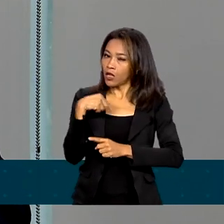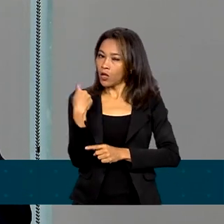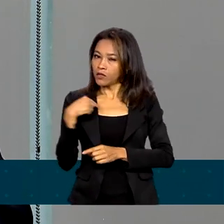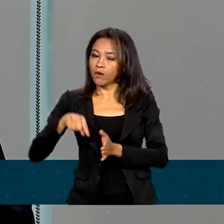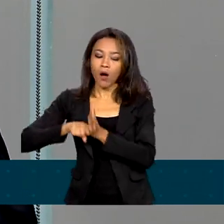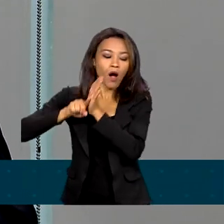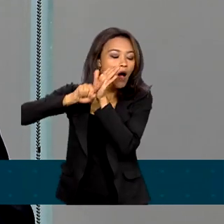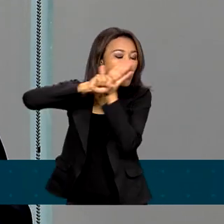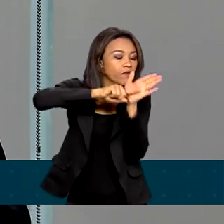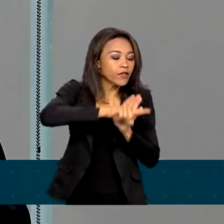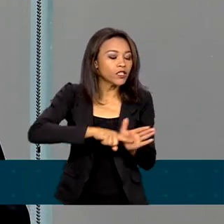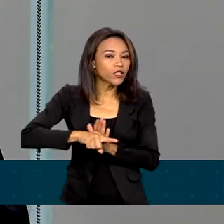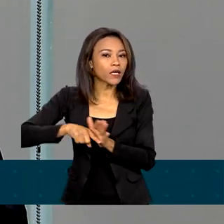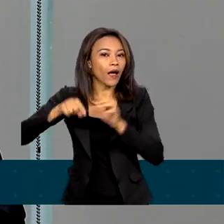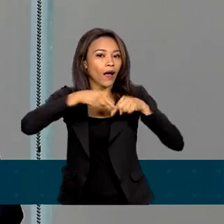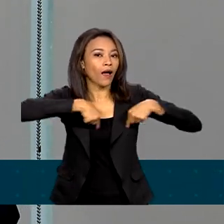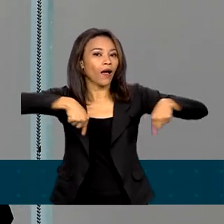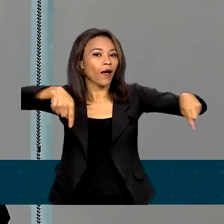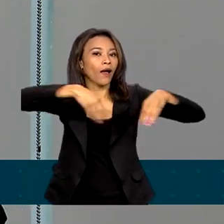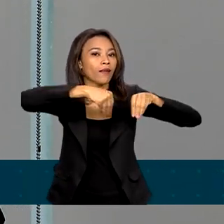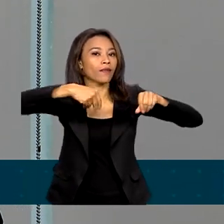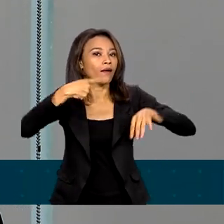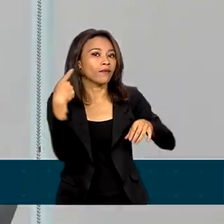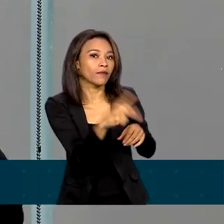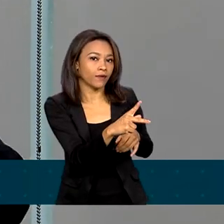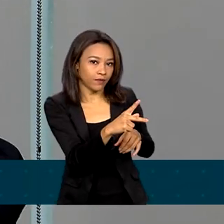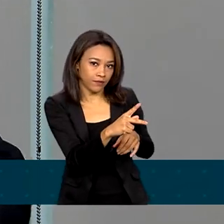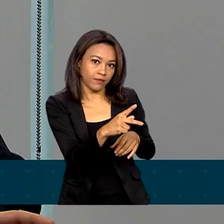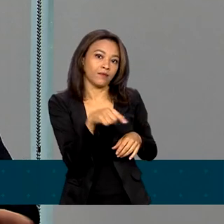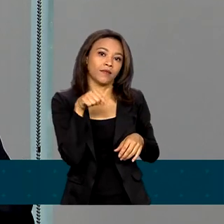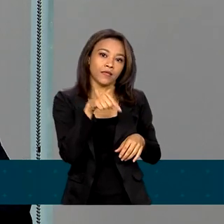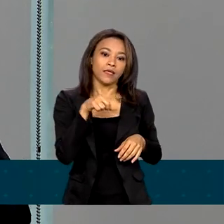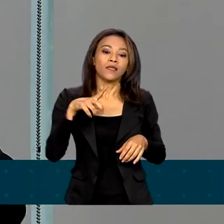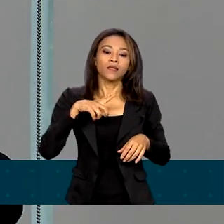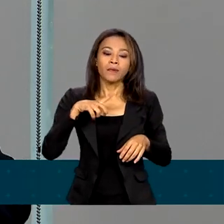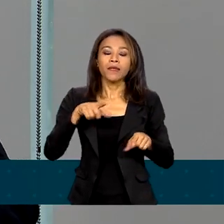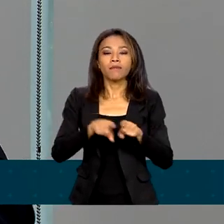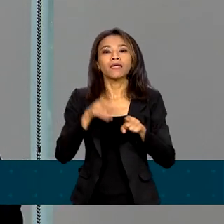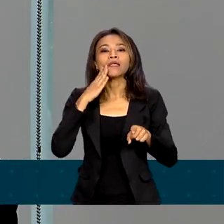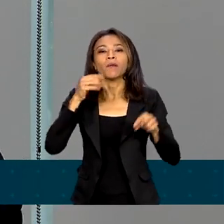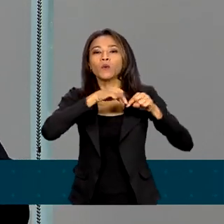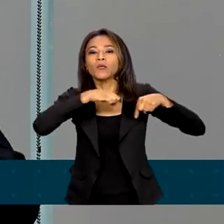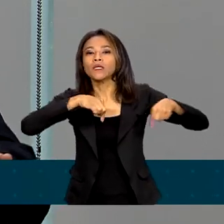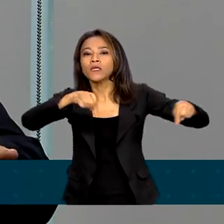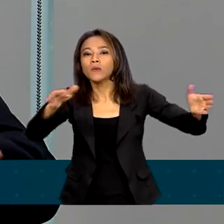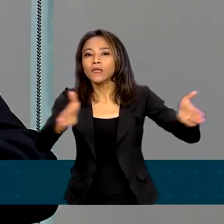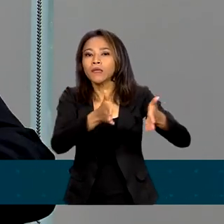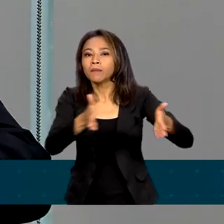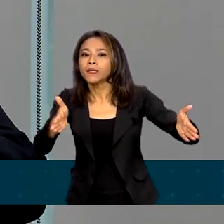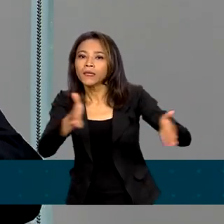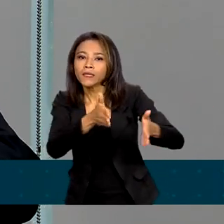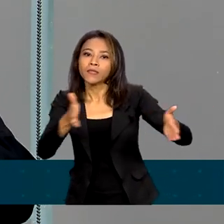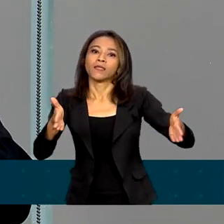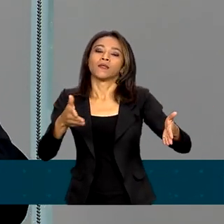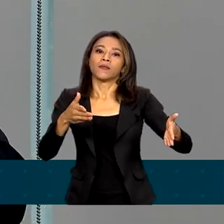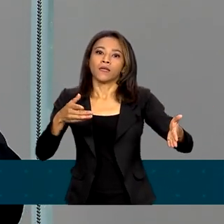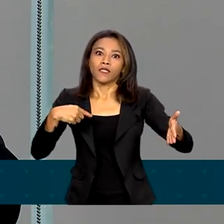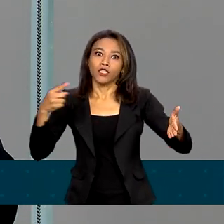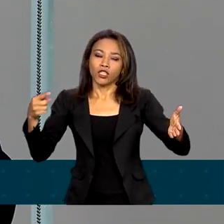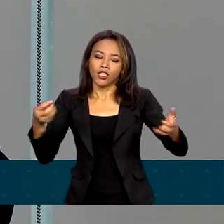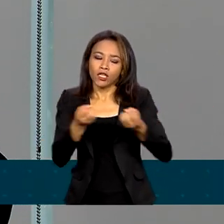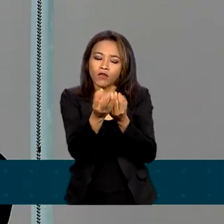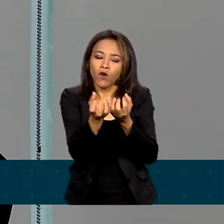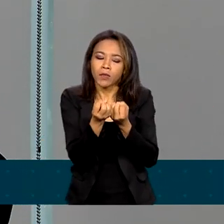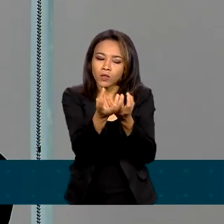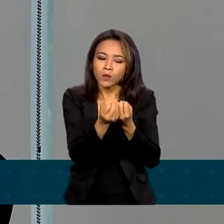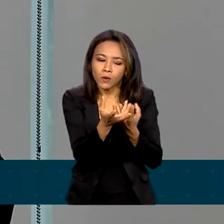o cadastro do carro, nós podemos assumir o cadastro rural, você tem o tamanho da propriedade, as condições. Imediatamente a gente cruza as